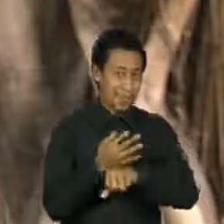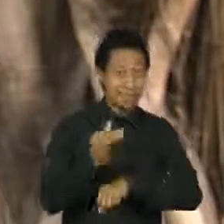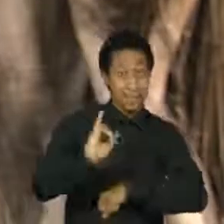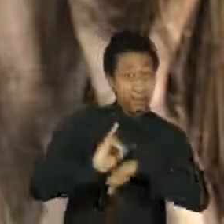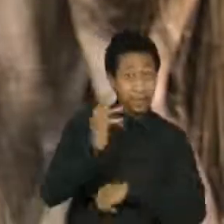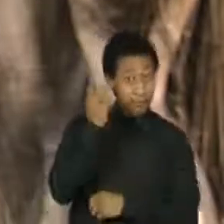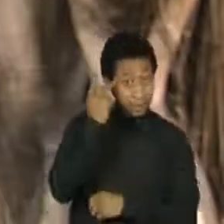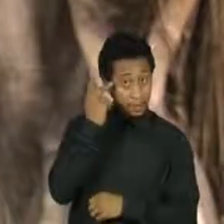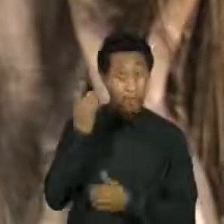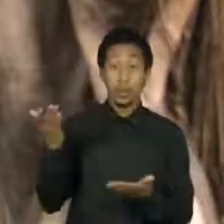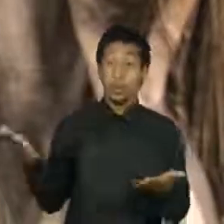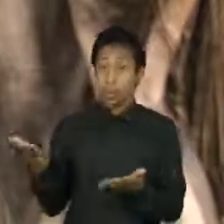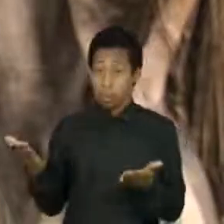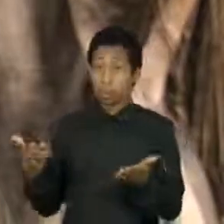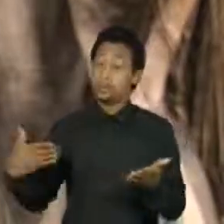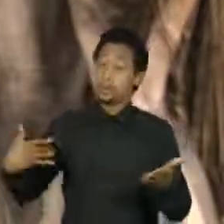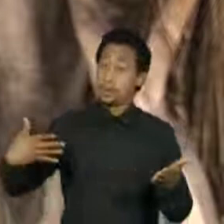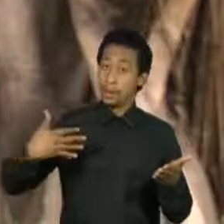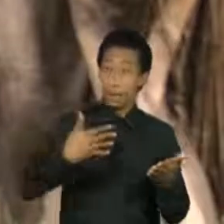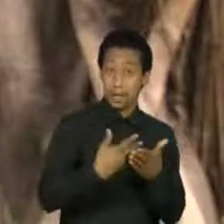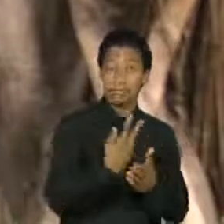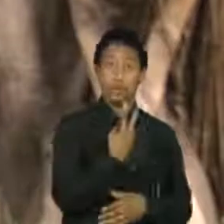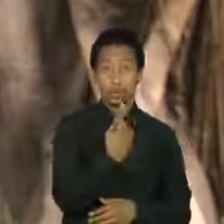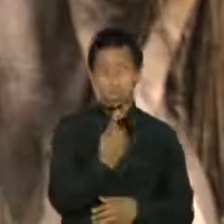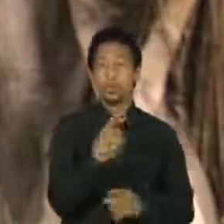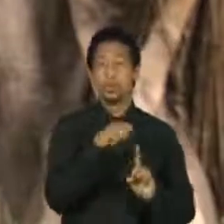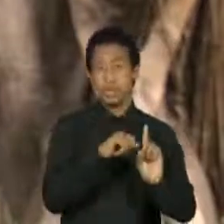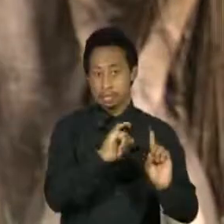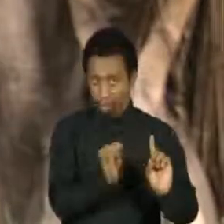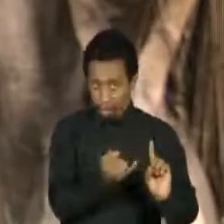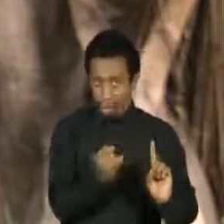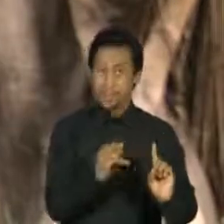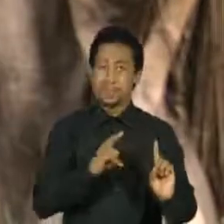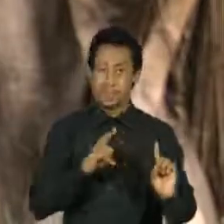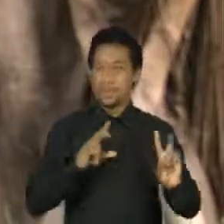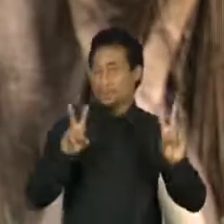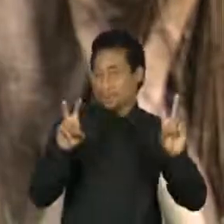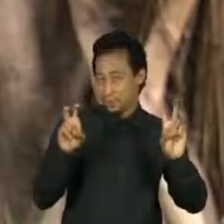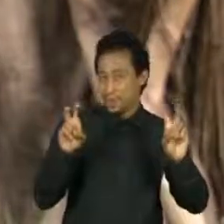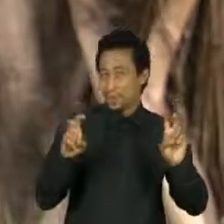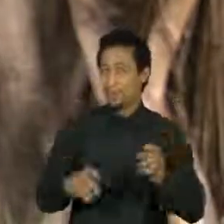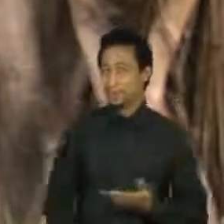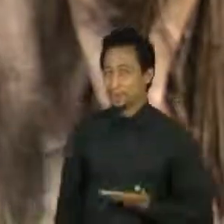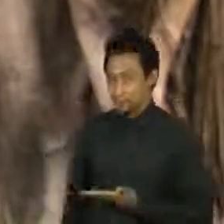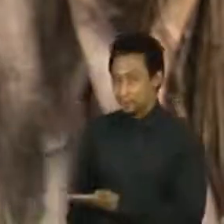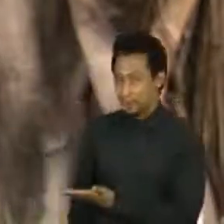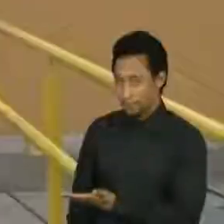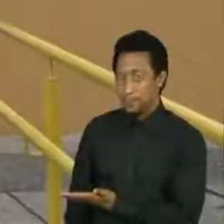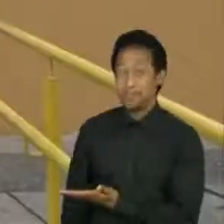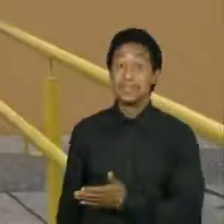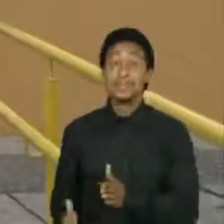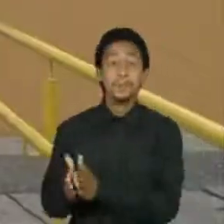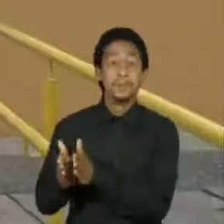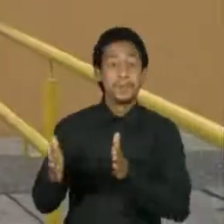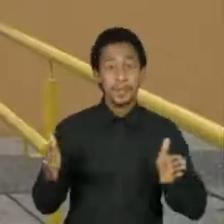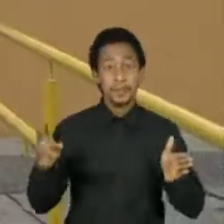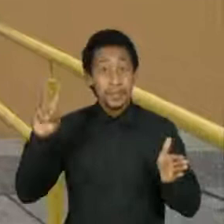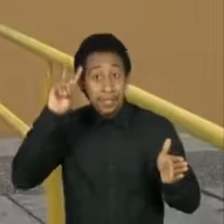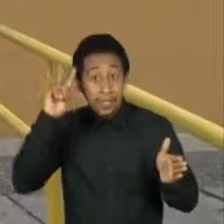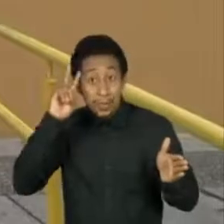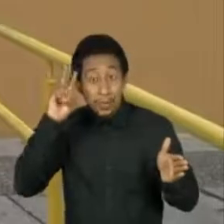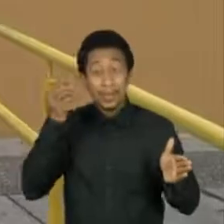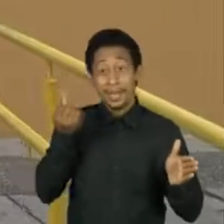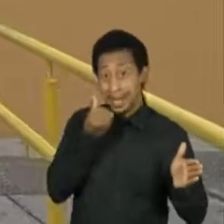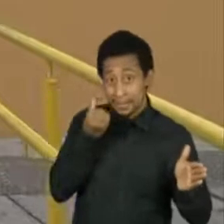o dia 21 de janeiro, as atividades do programa Recreio nas Férias acontecerão de segunda à sexta-feira, das